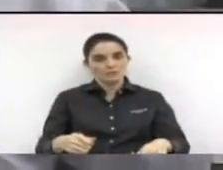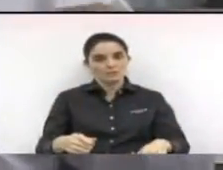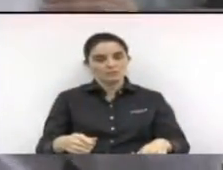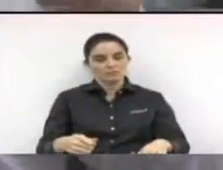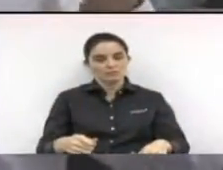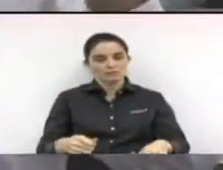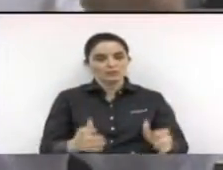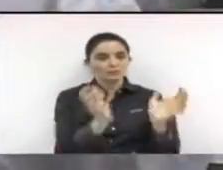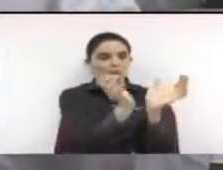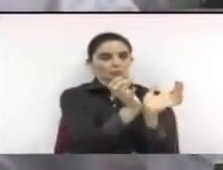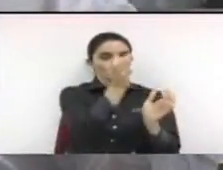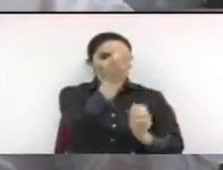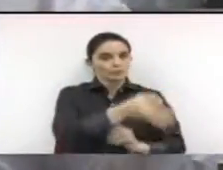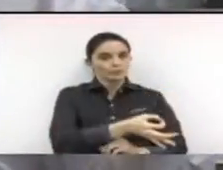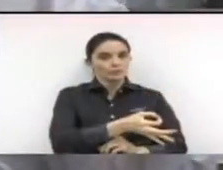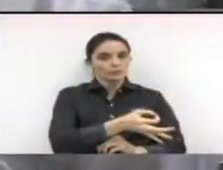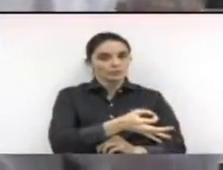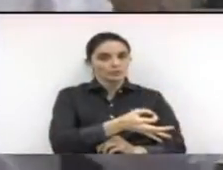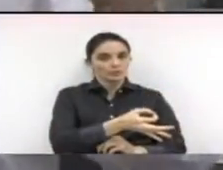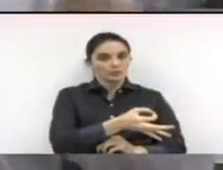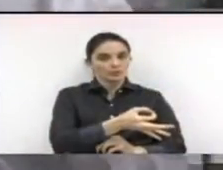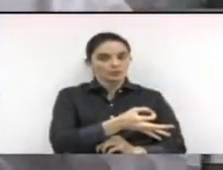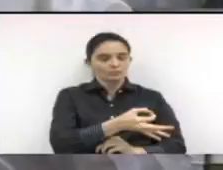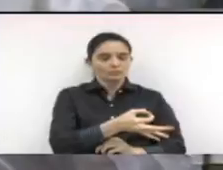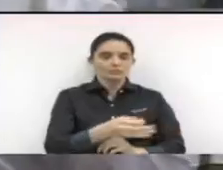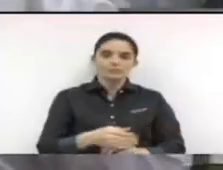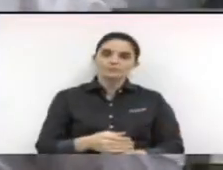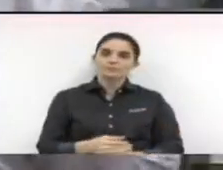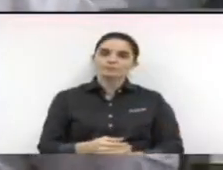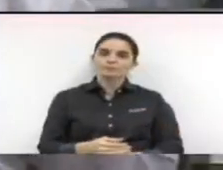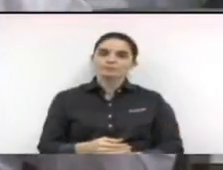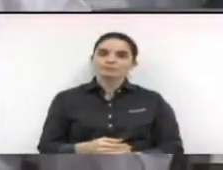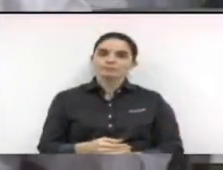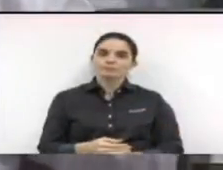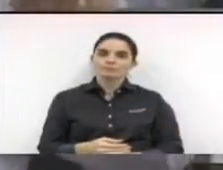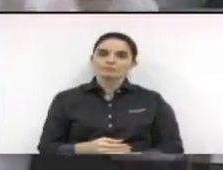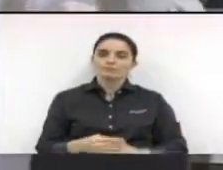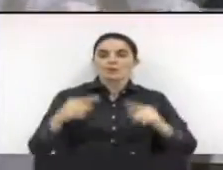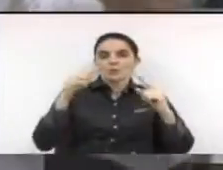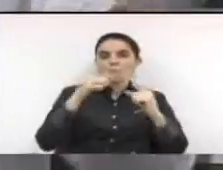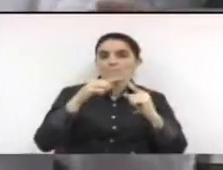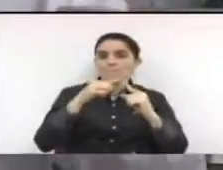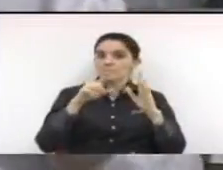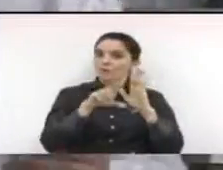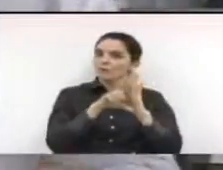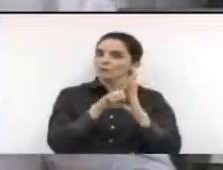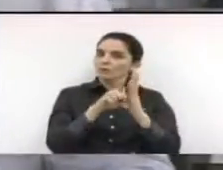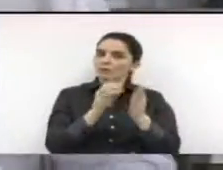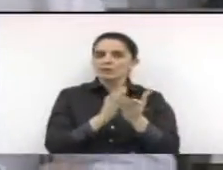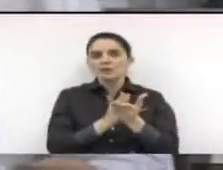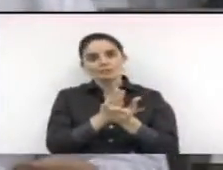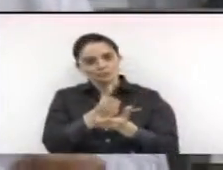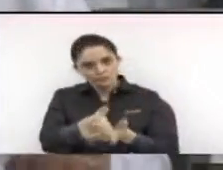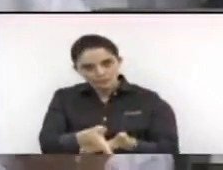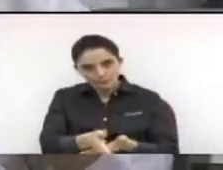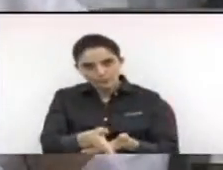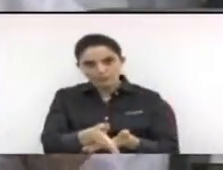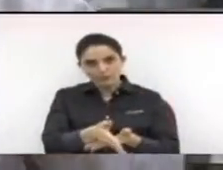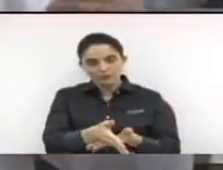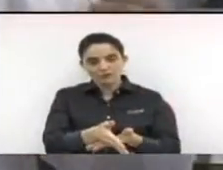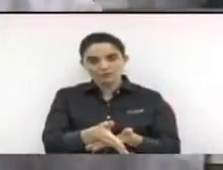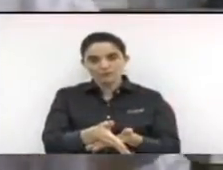orçamento e sendo constitucional, a emenda seria aprovada e o executivo, então,